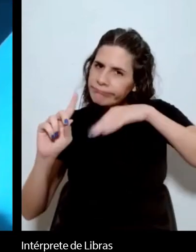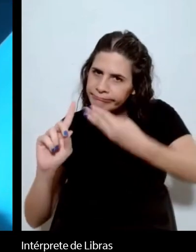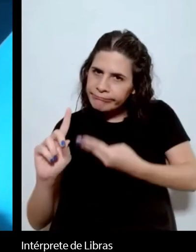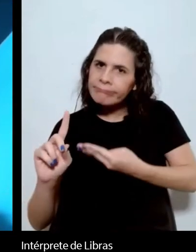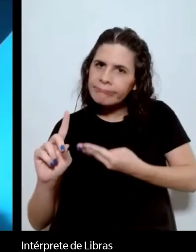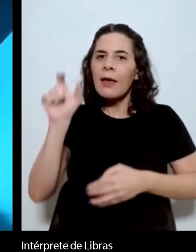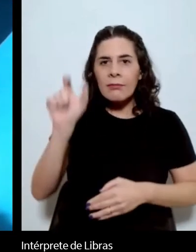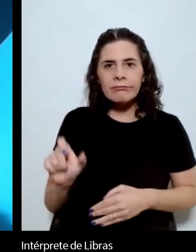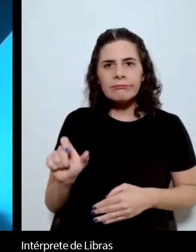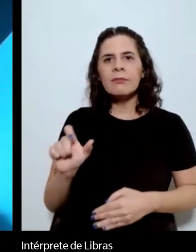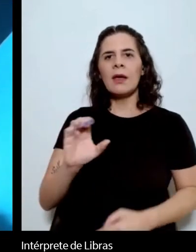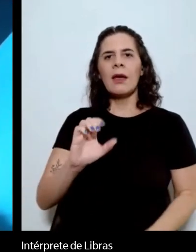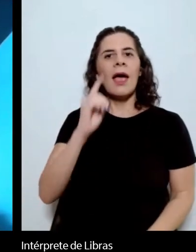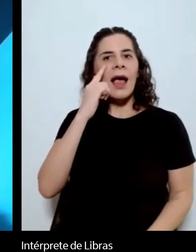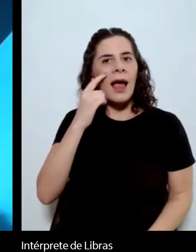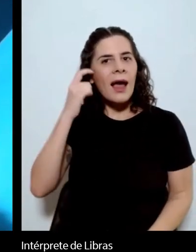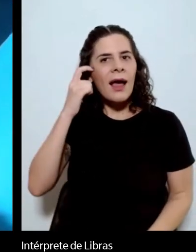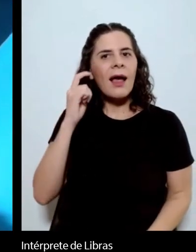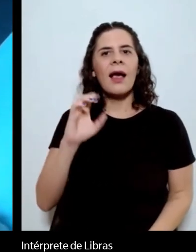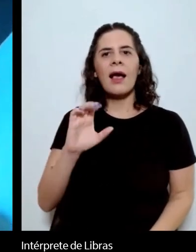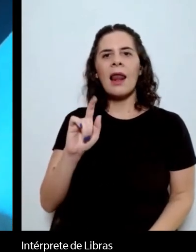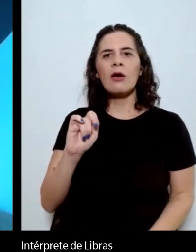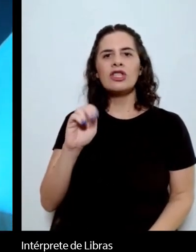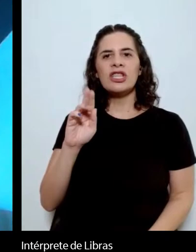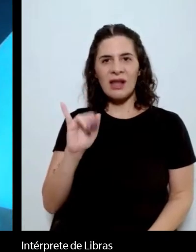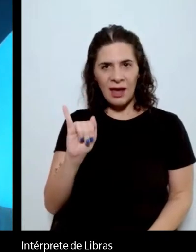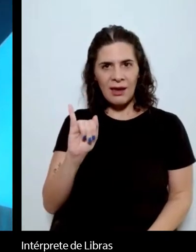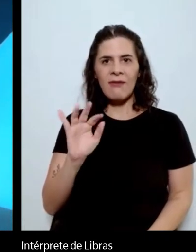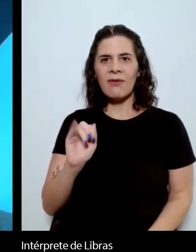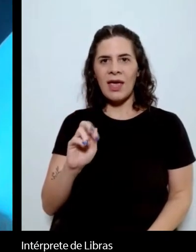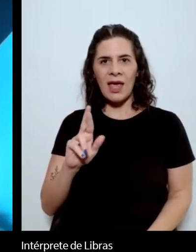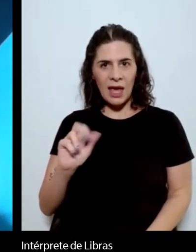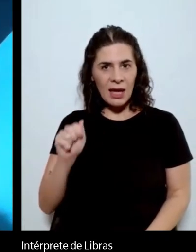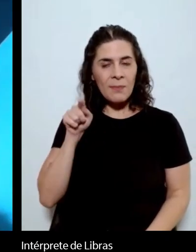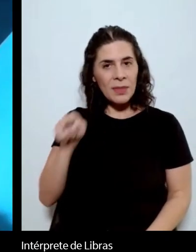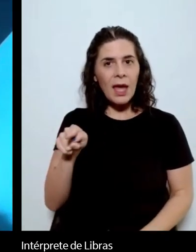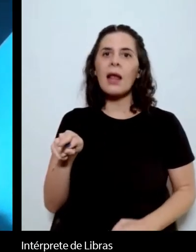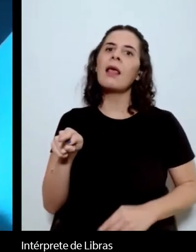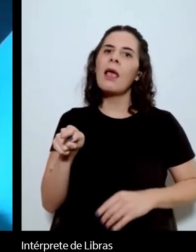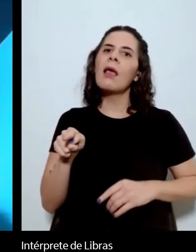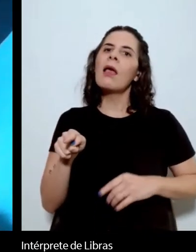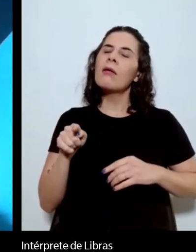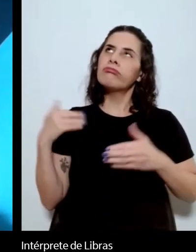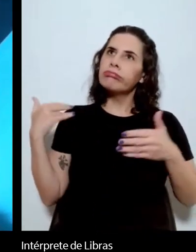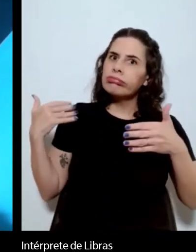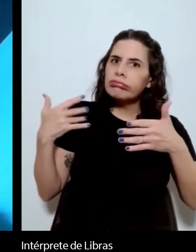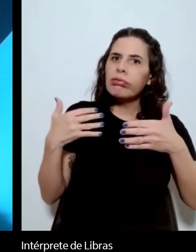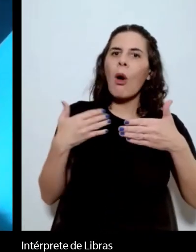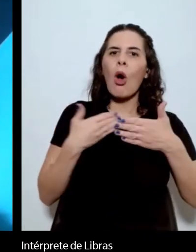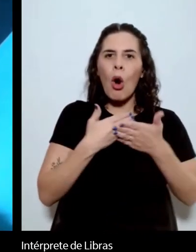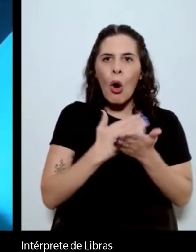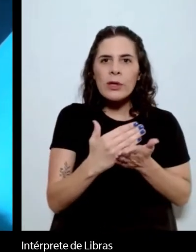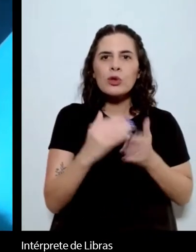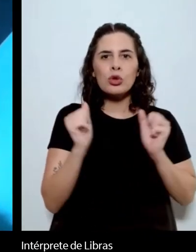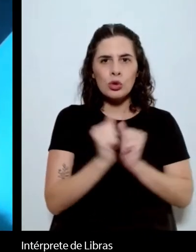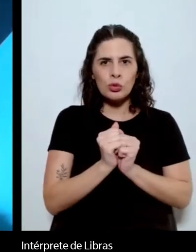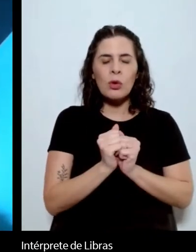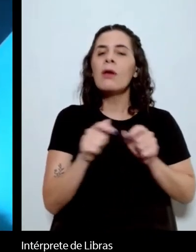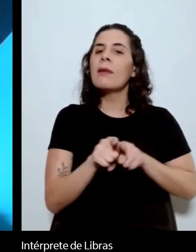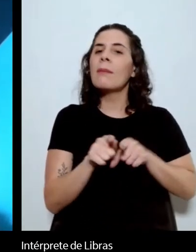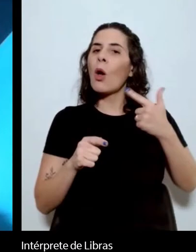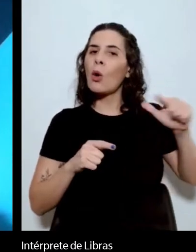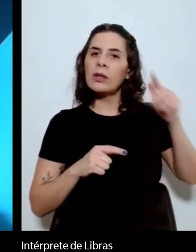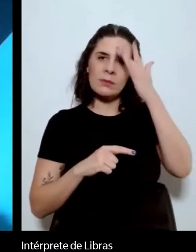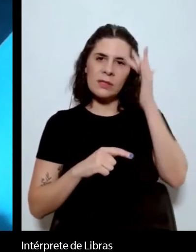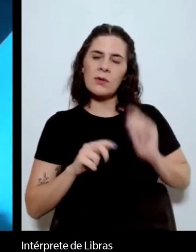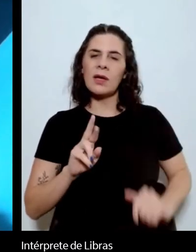2007, e das pesquisadoras que nos acompanharam por muito tempo, a Rita Palmeira e a Fernanda Medeiros. O